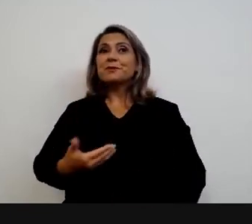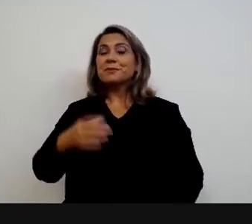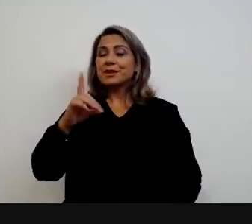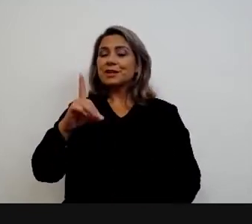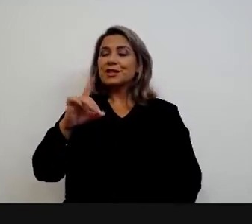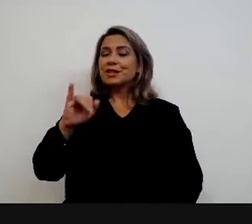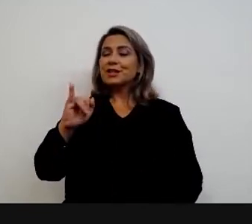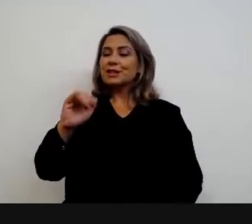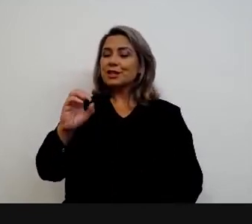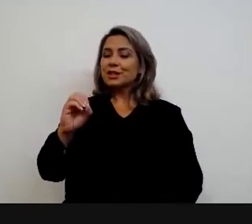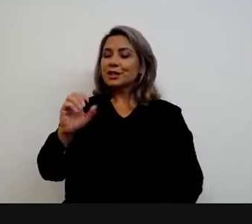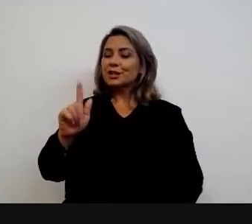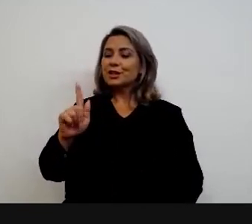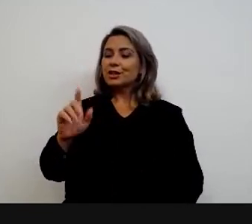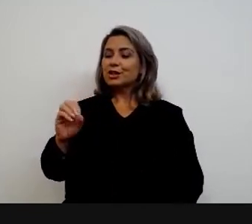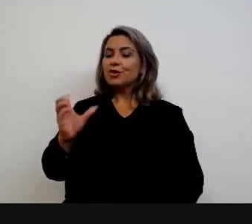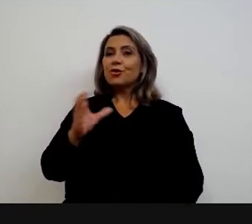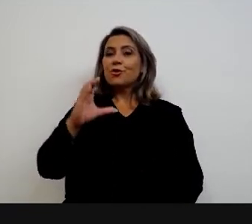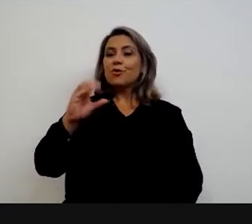Diogo Costa.